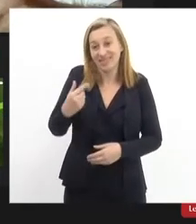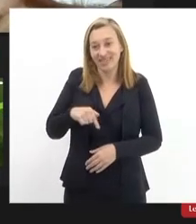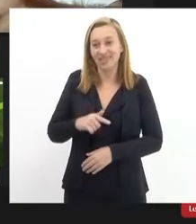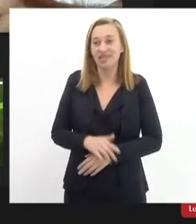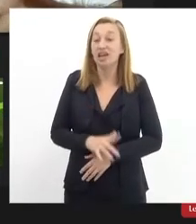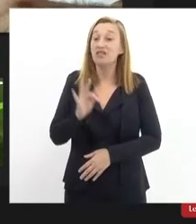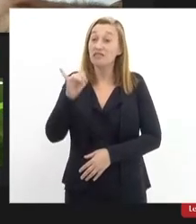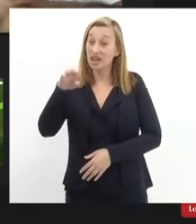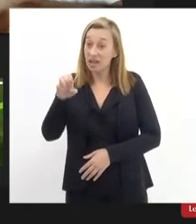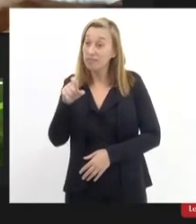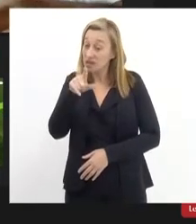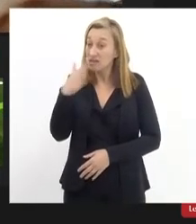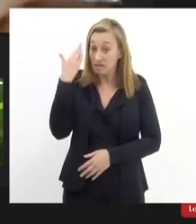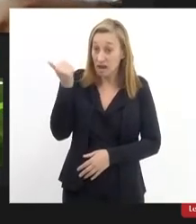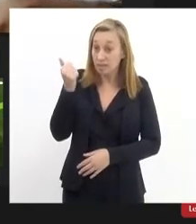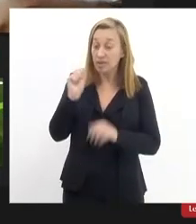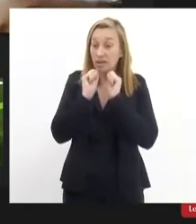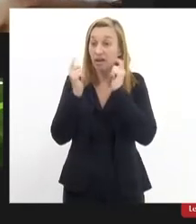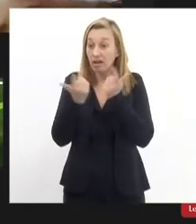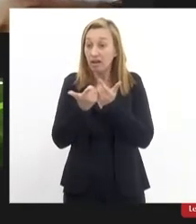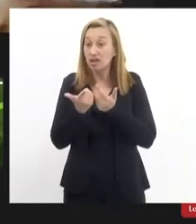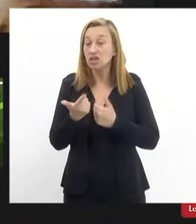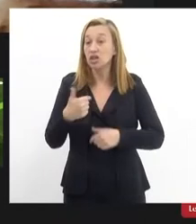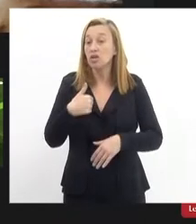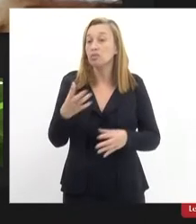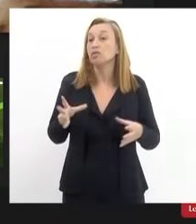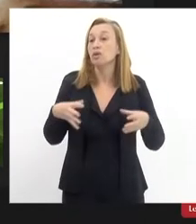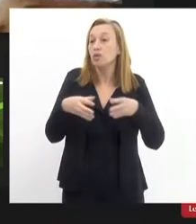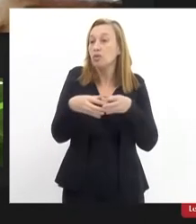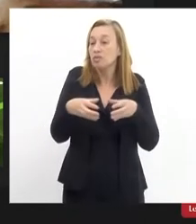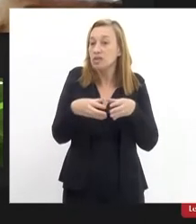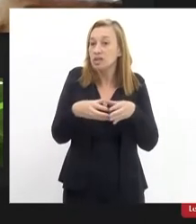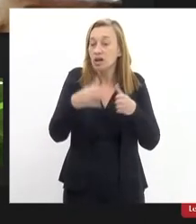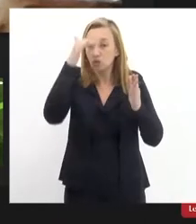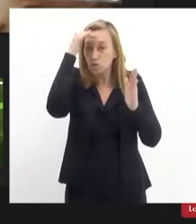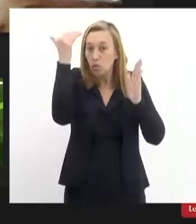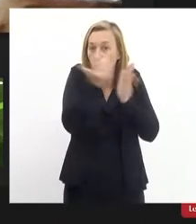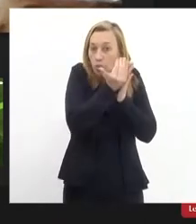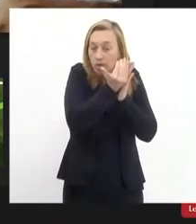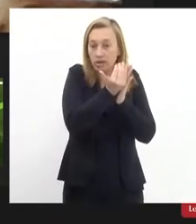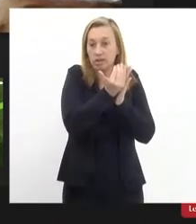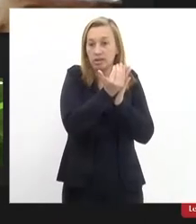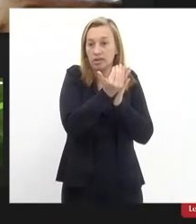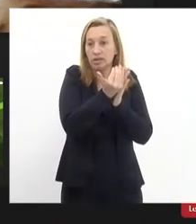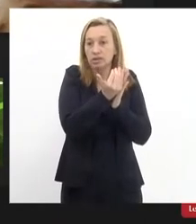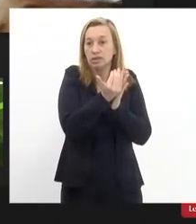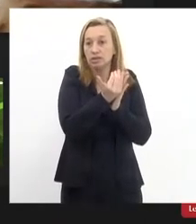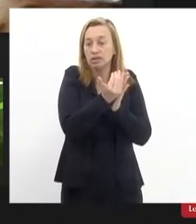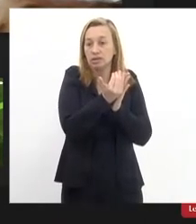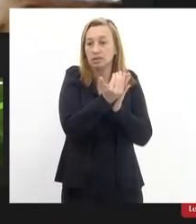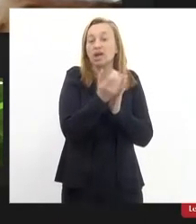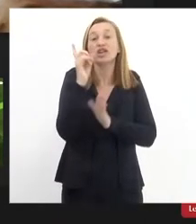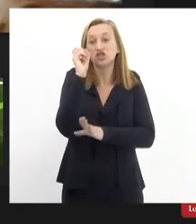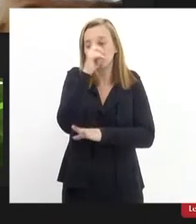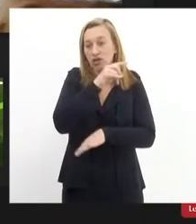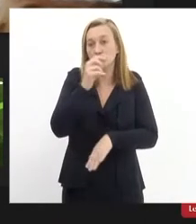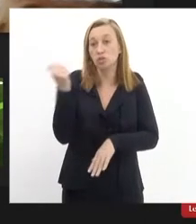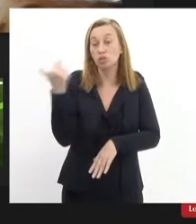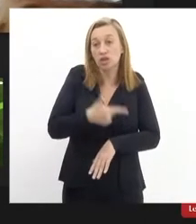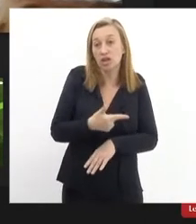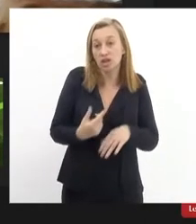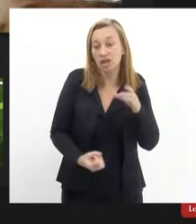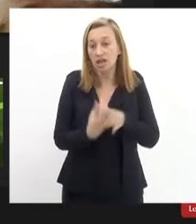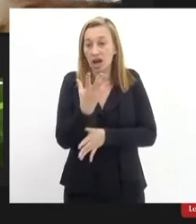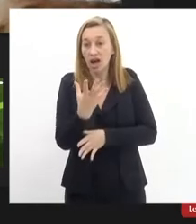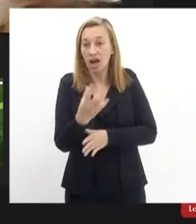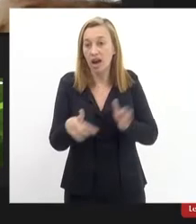Felipe você sabe que na Assembleia eu presido uma comissão que chama-se cumpra-se a gente chegou à conclusão que é muito mais difícil do que fazer uma lei fazer ela